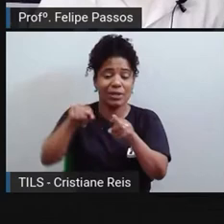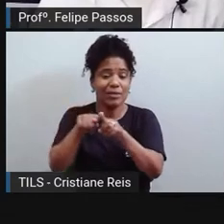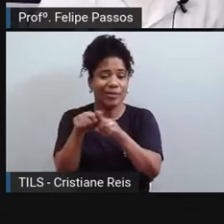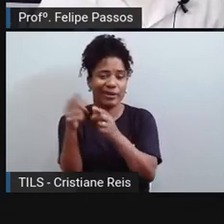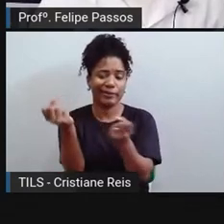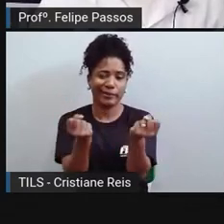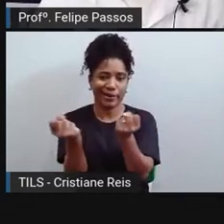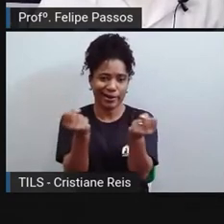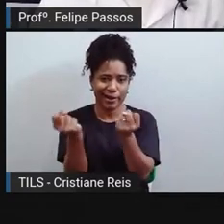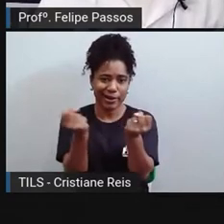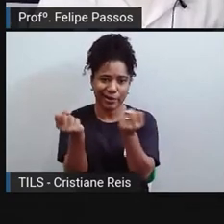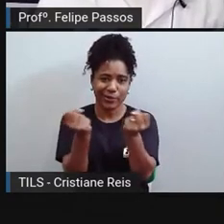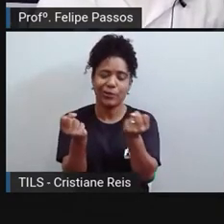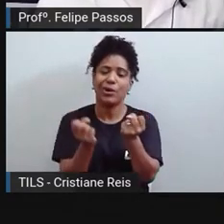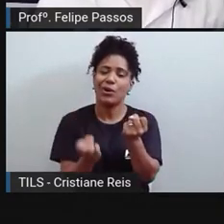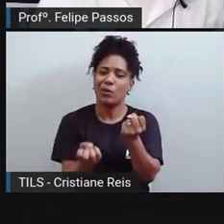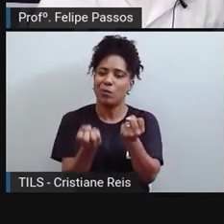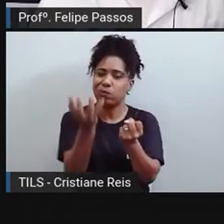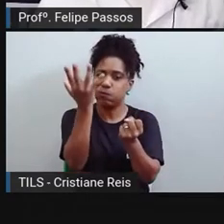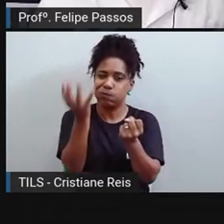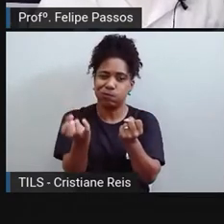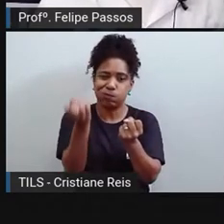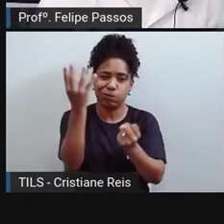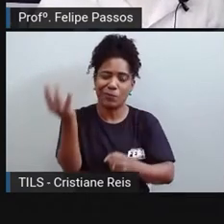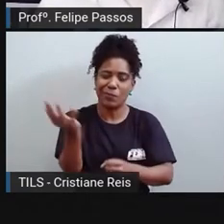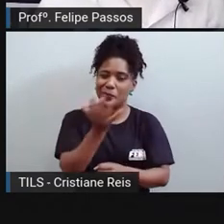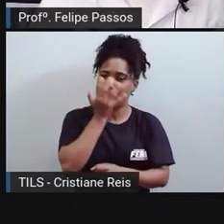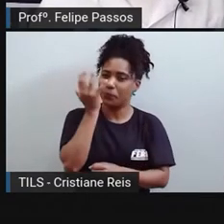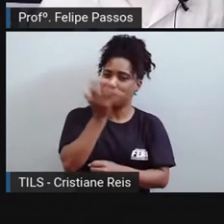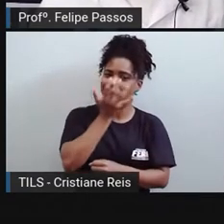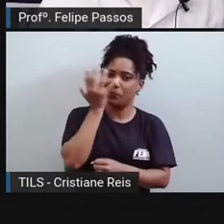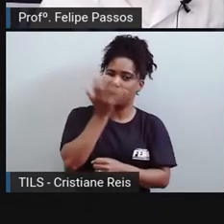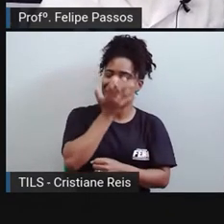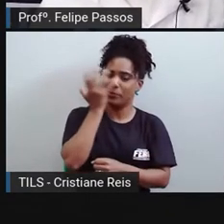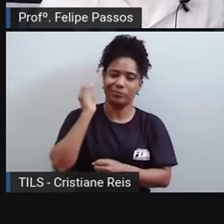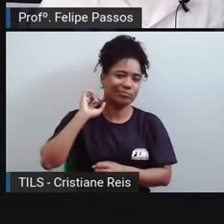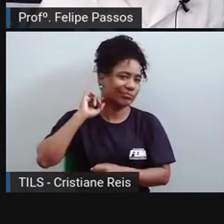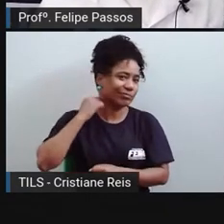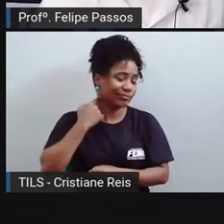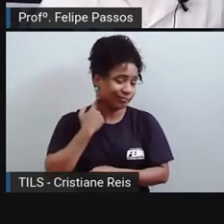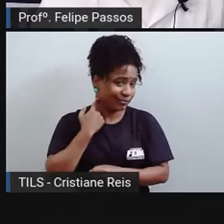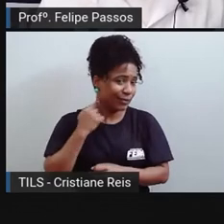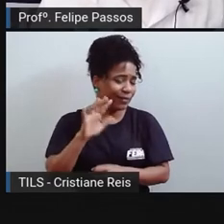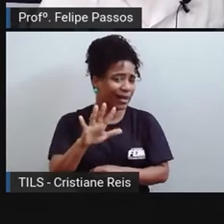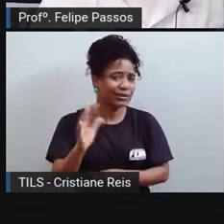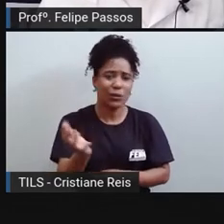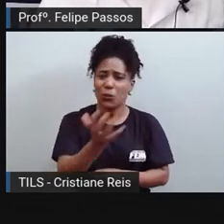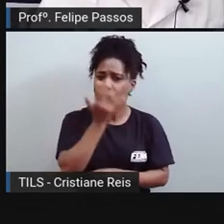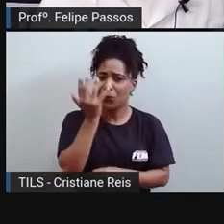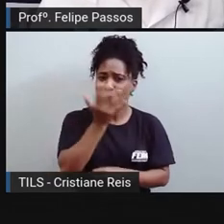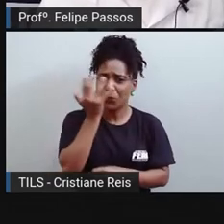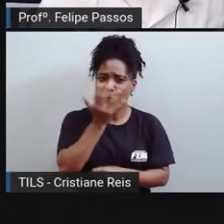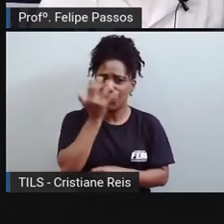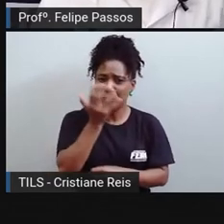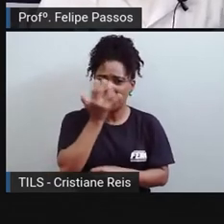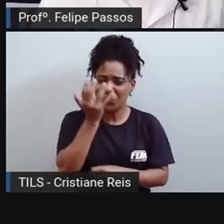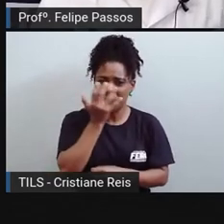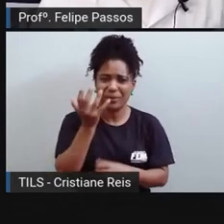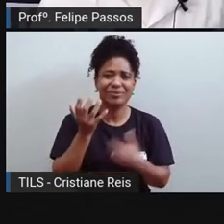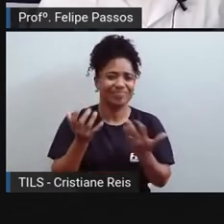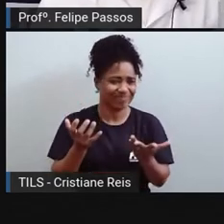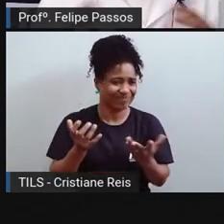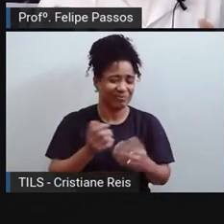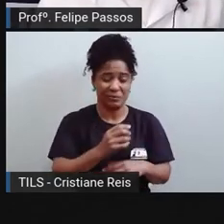Vai vendo aí. Esses poluentes, eles vão parar na natureza, eles vão ser devolvidos para a natureza. Então,